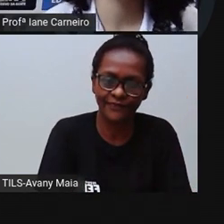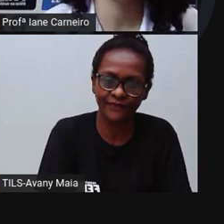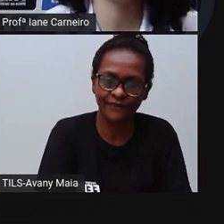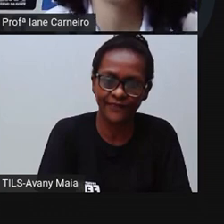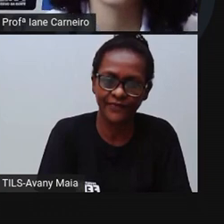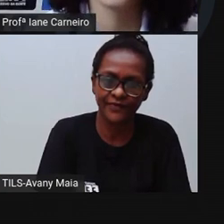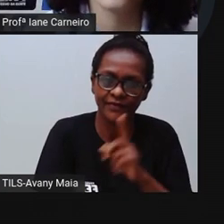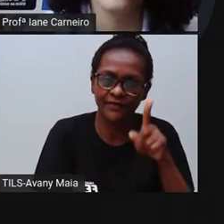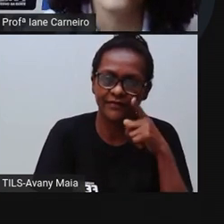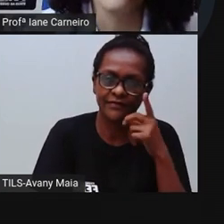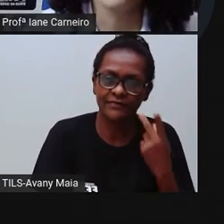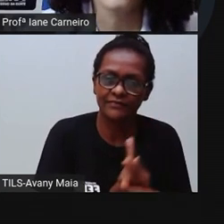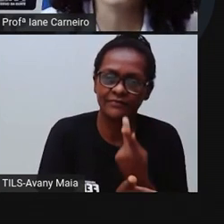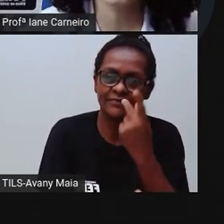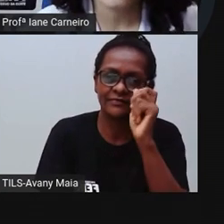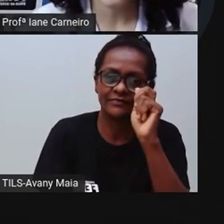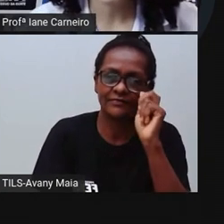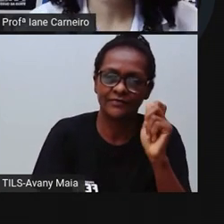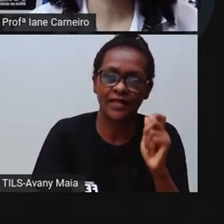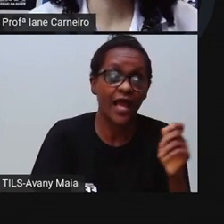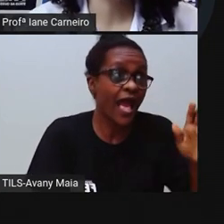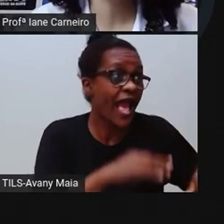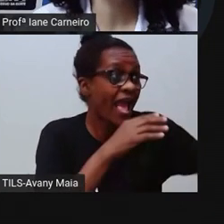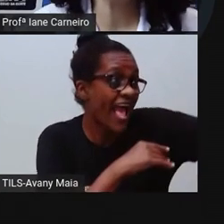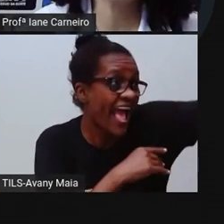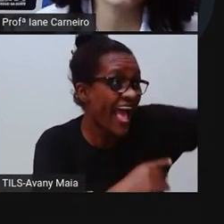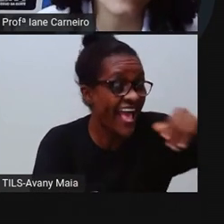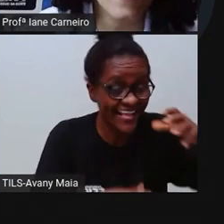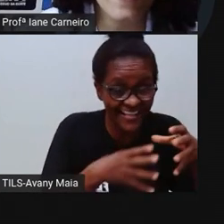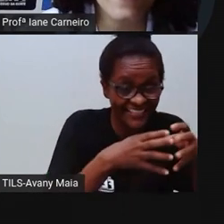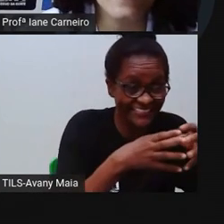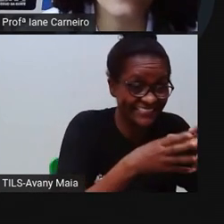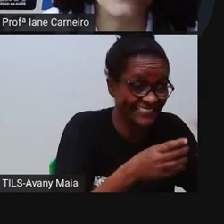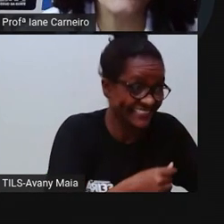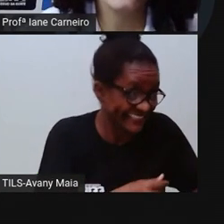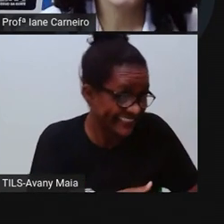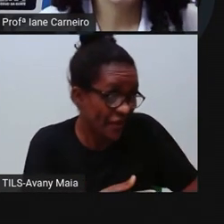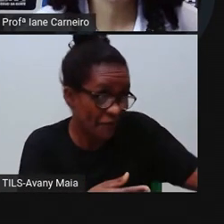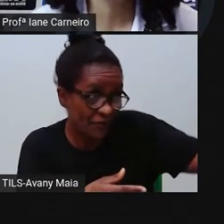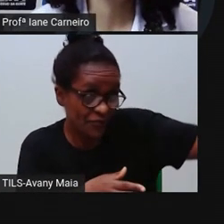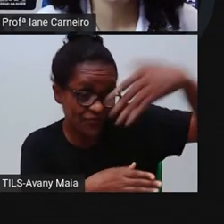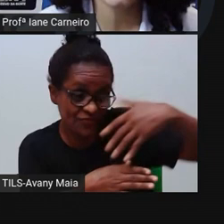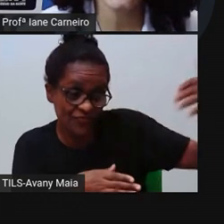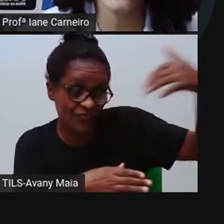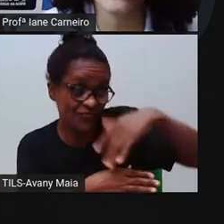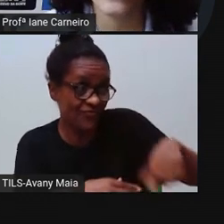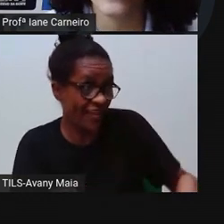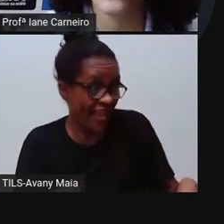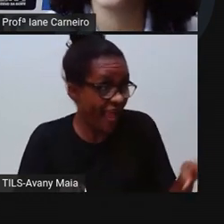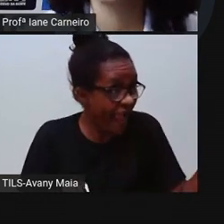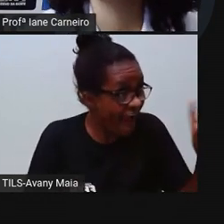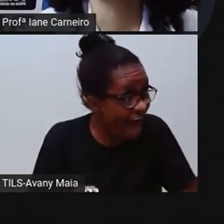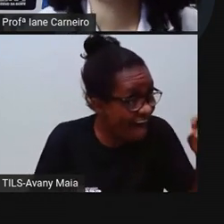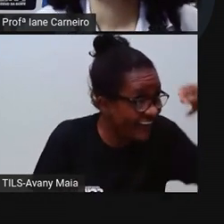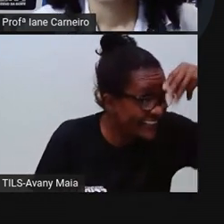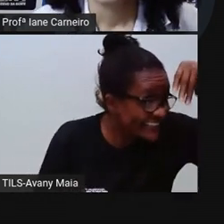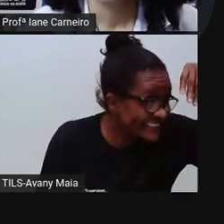ver o que vai acontecer. Pessoal, que bom que vocês vieram! Franginha!